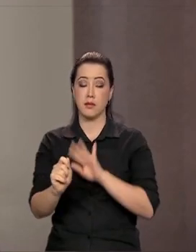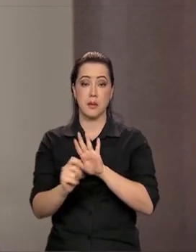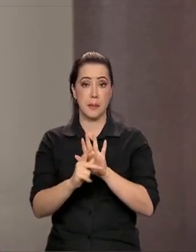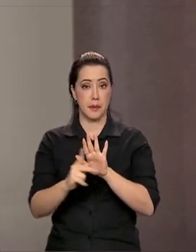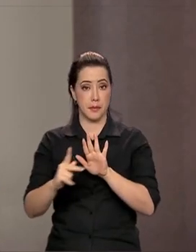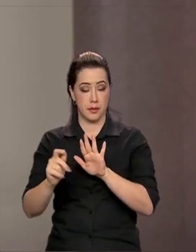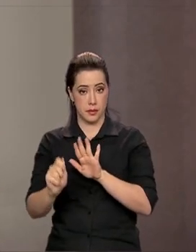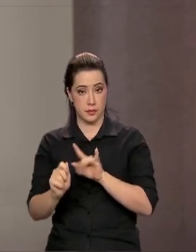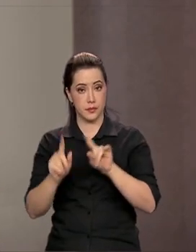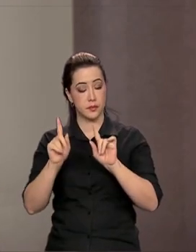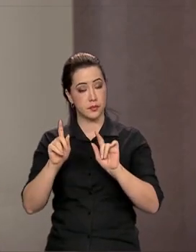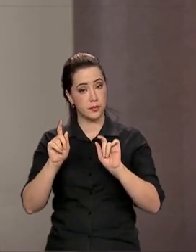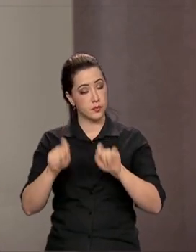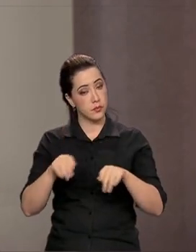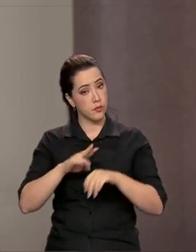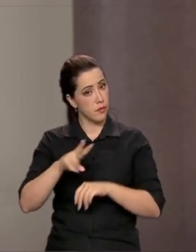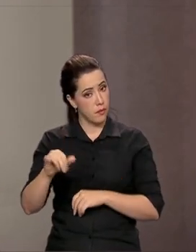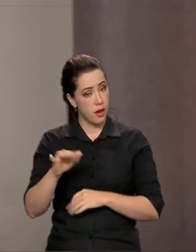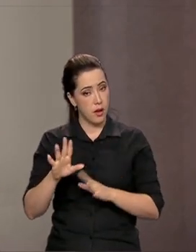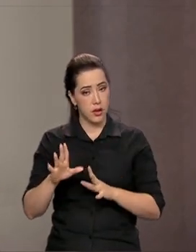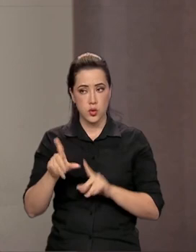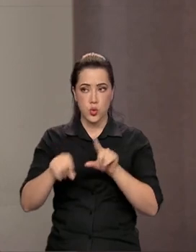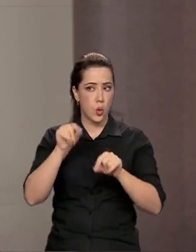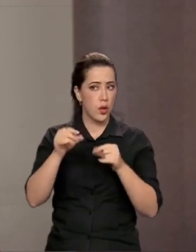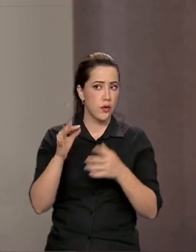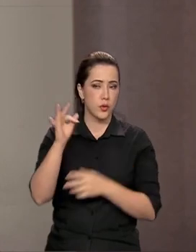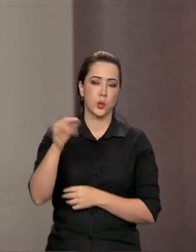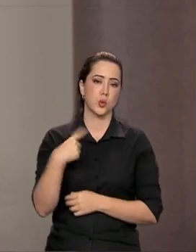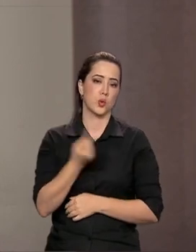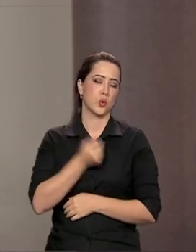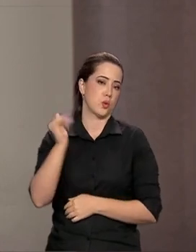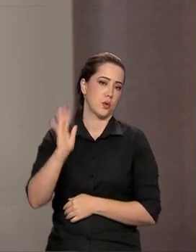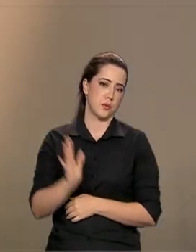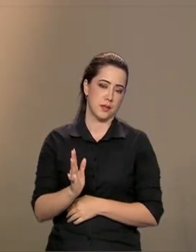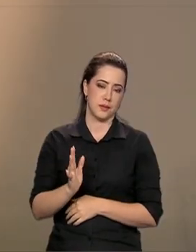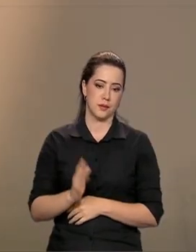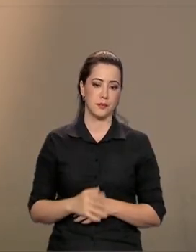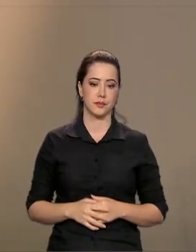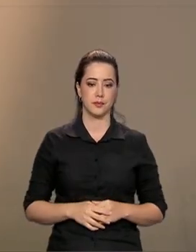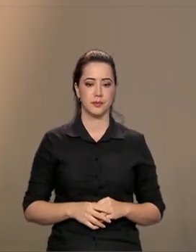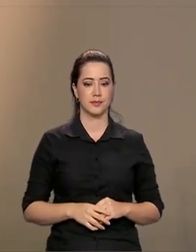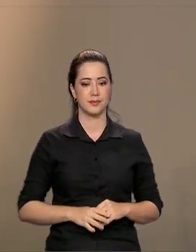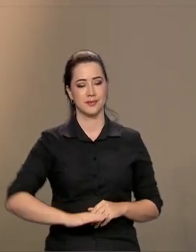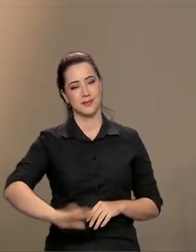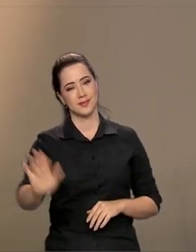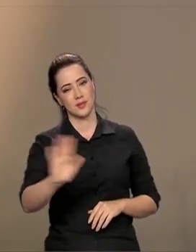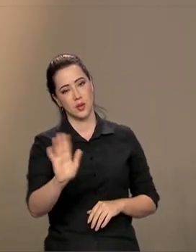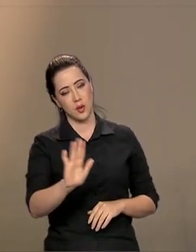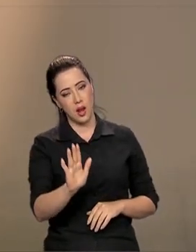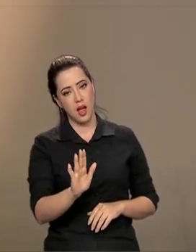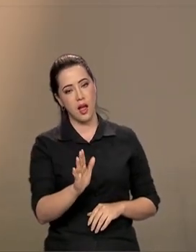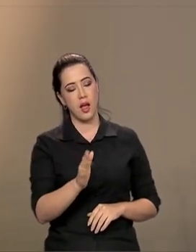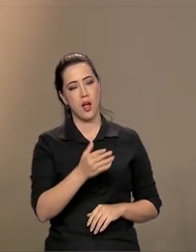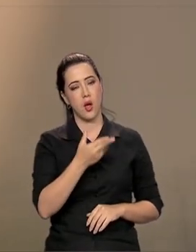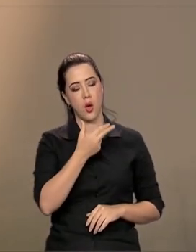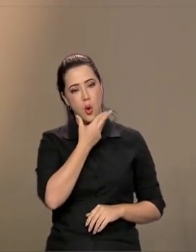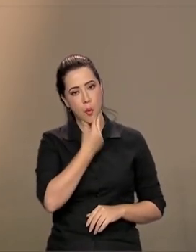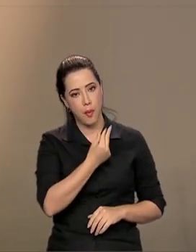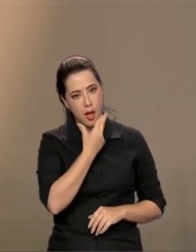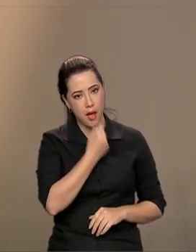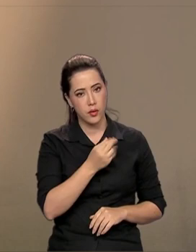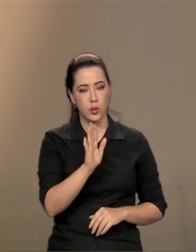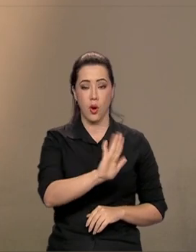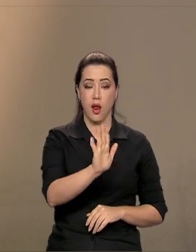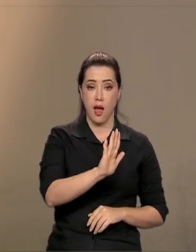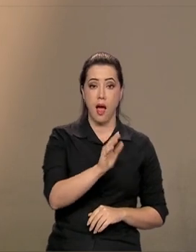consulta, vão definir o Brasil que nós teremos aí nos próximos anos. Olá, Roberto. Olá, Ana. Todos